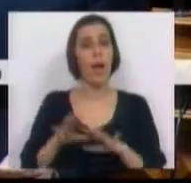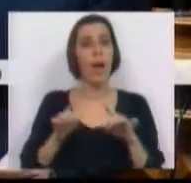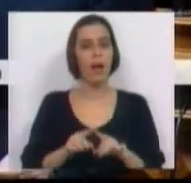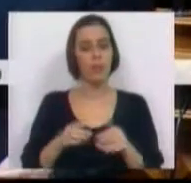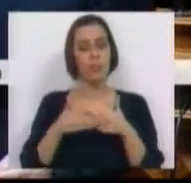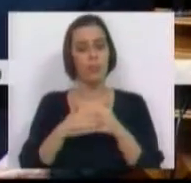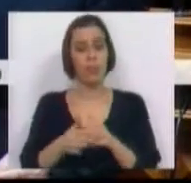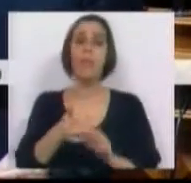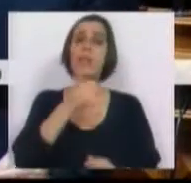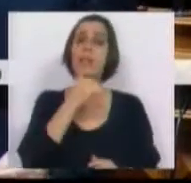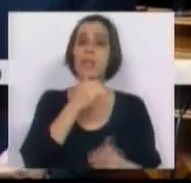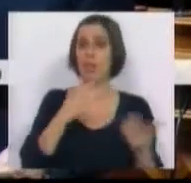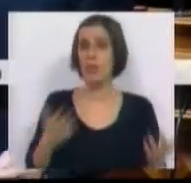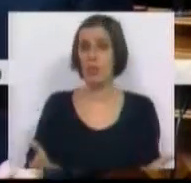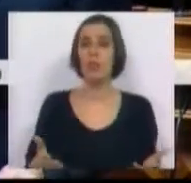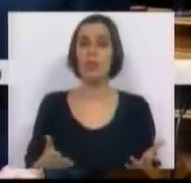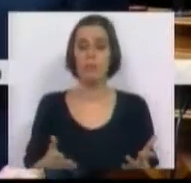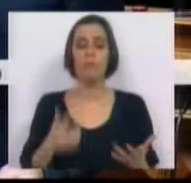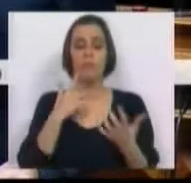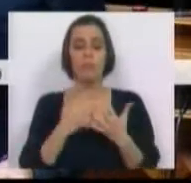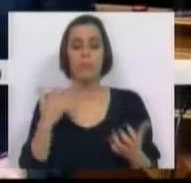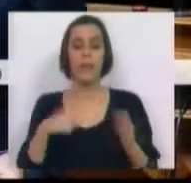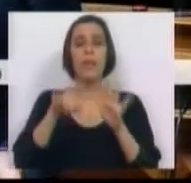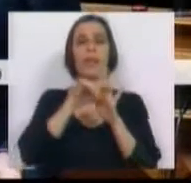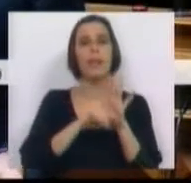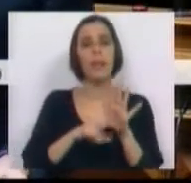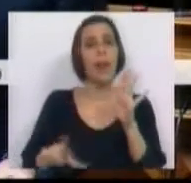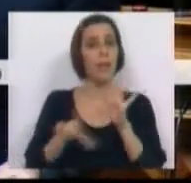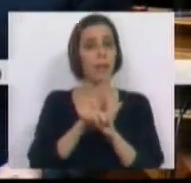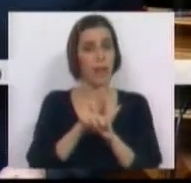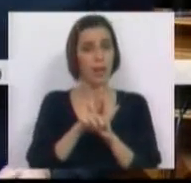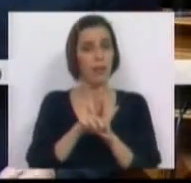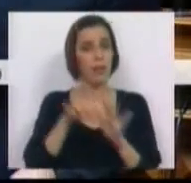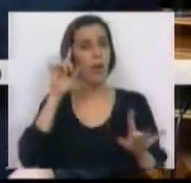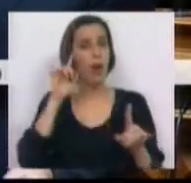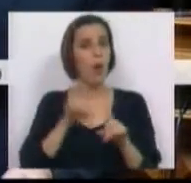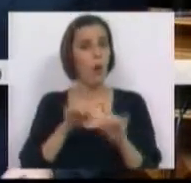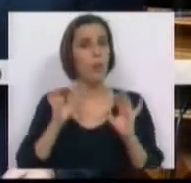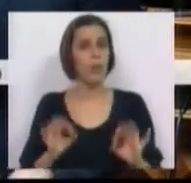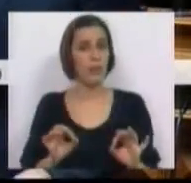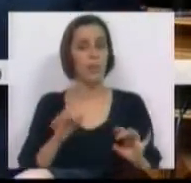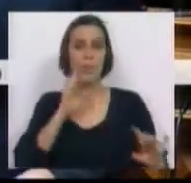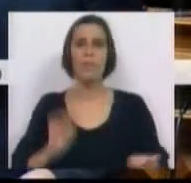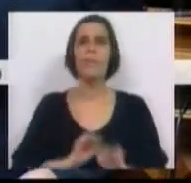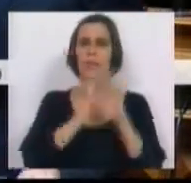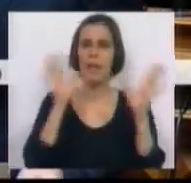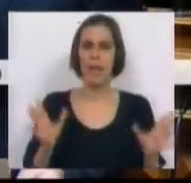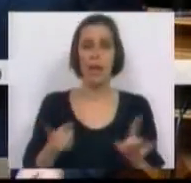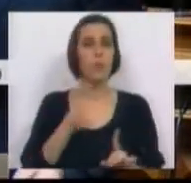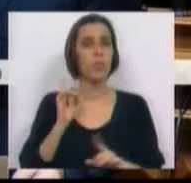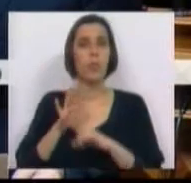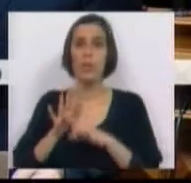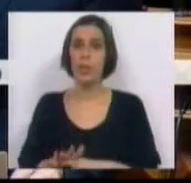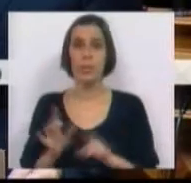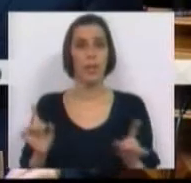procedimentos e decisões, assentando-o em critérios legais, objetivos, claros e não